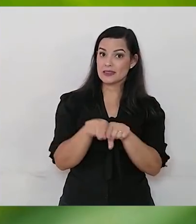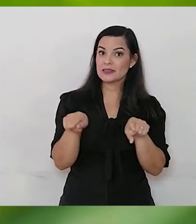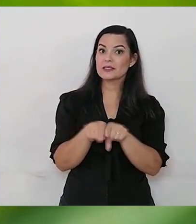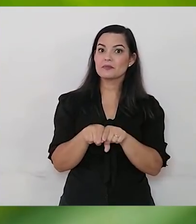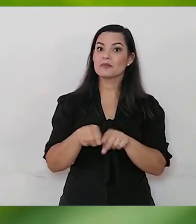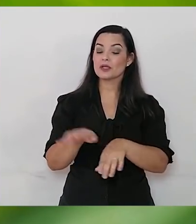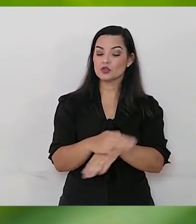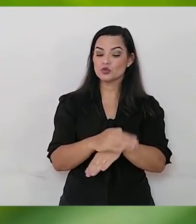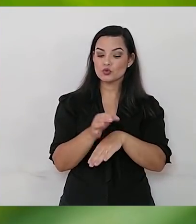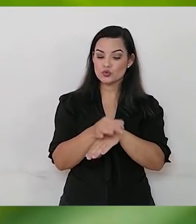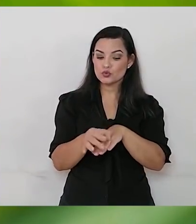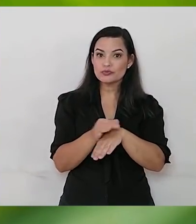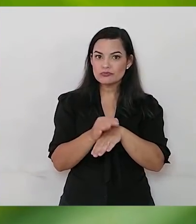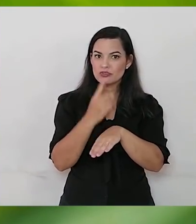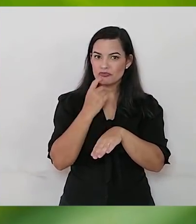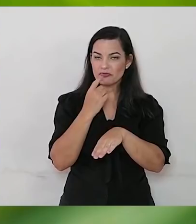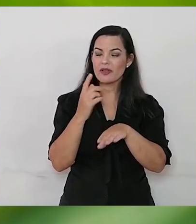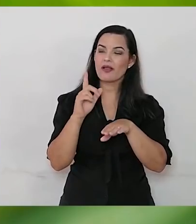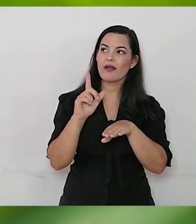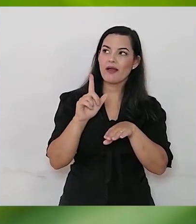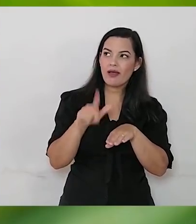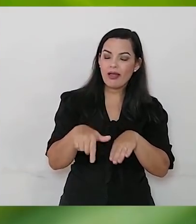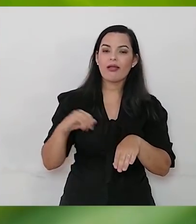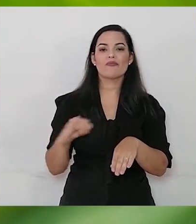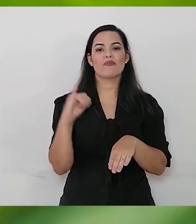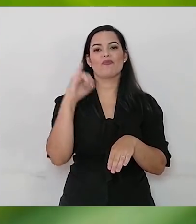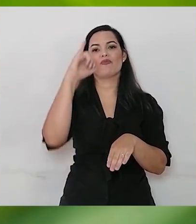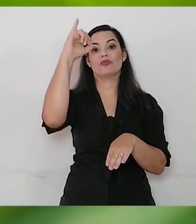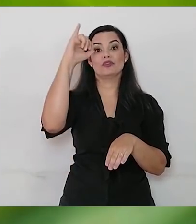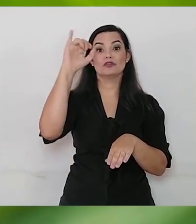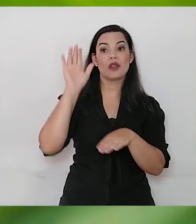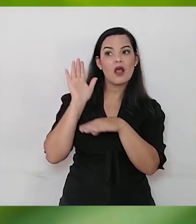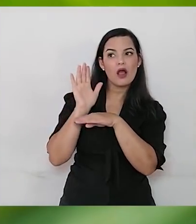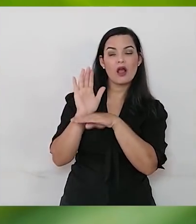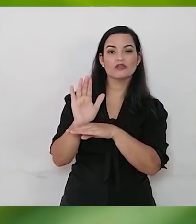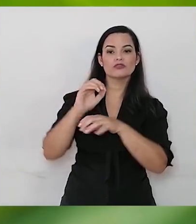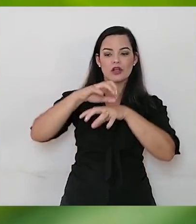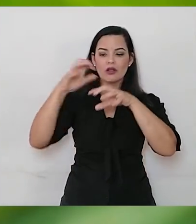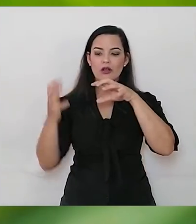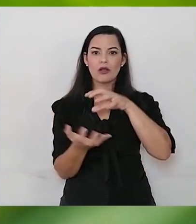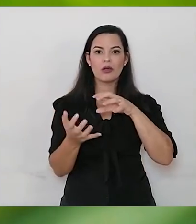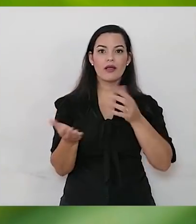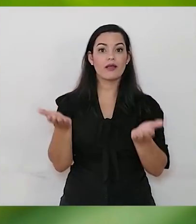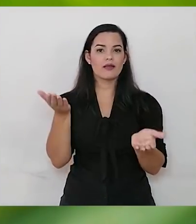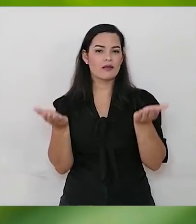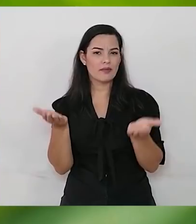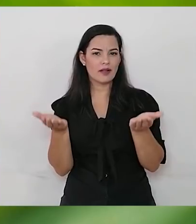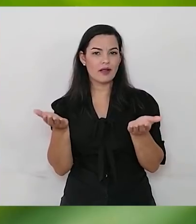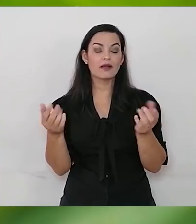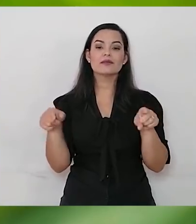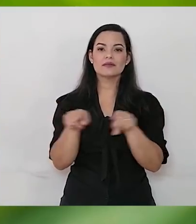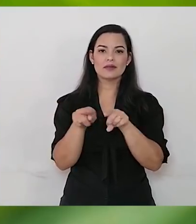besouros, as joaninhas são extremamente importantes para manter o equilíbrio ecológico. E são